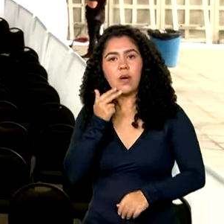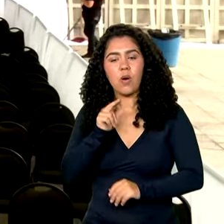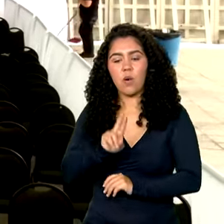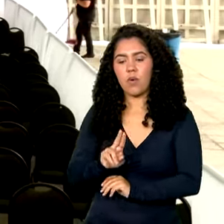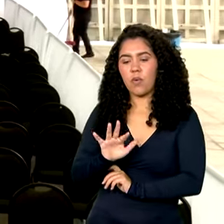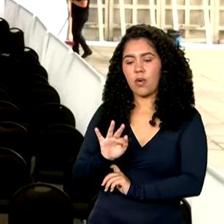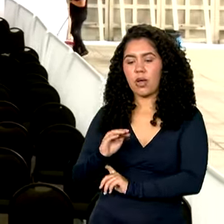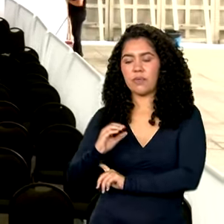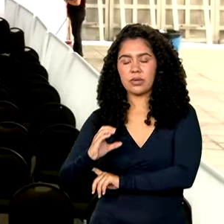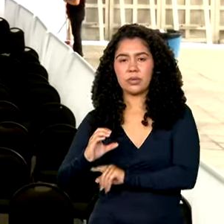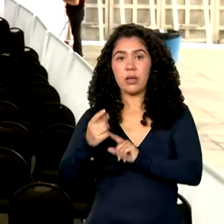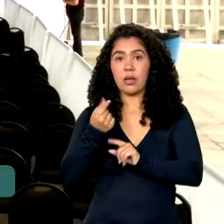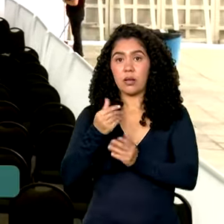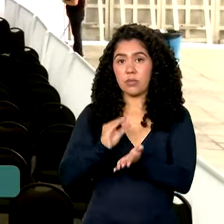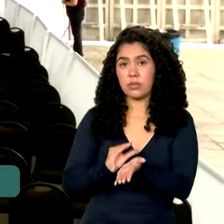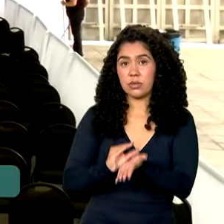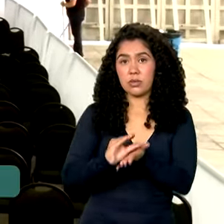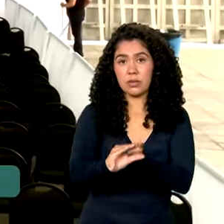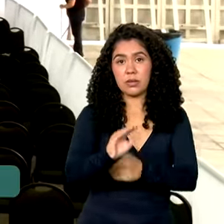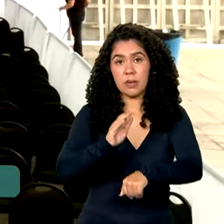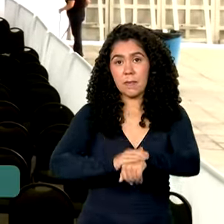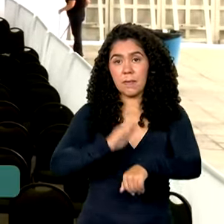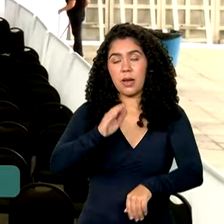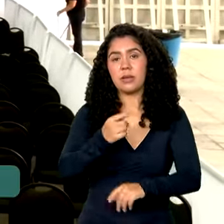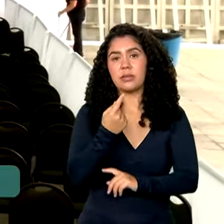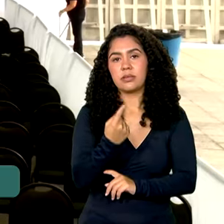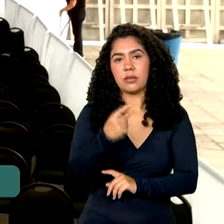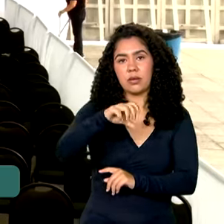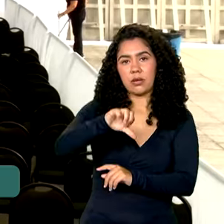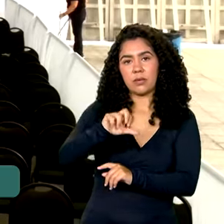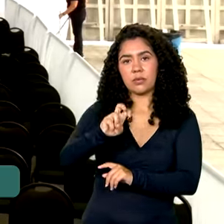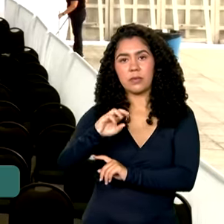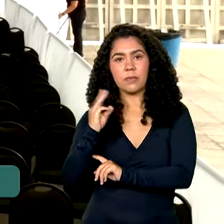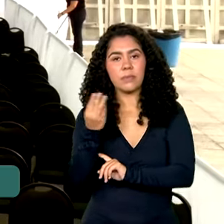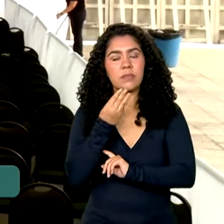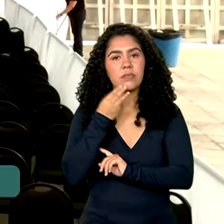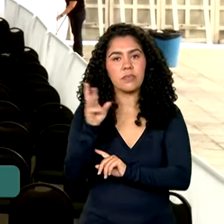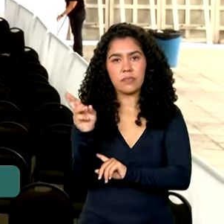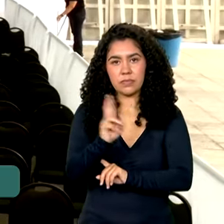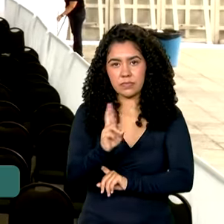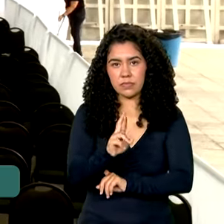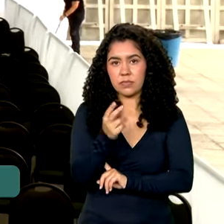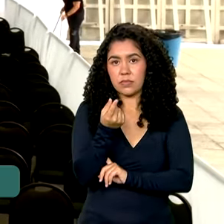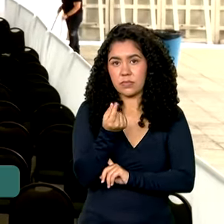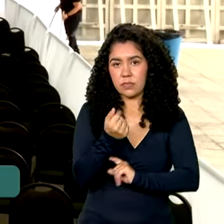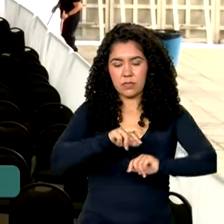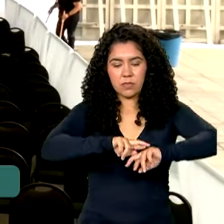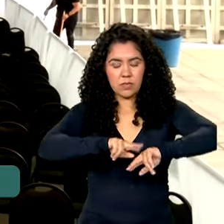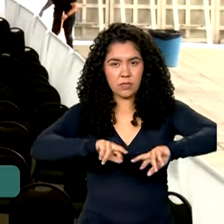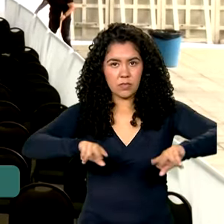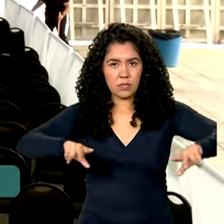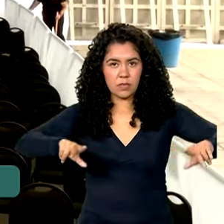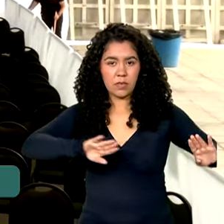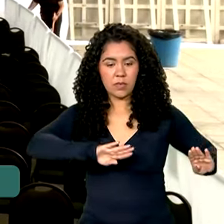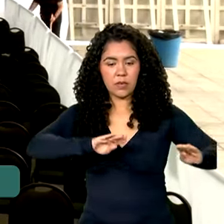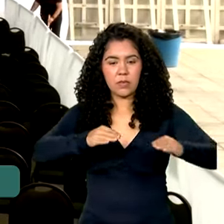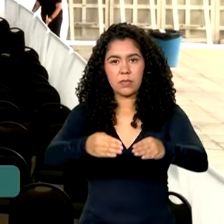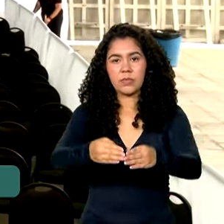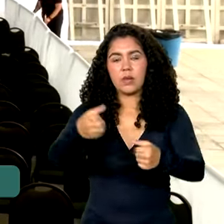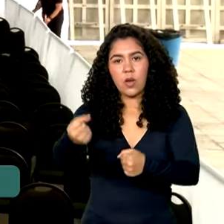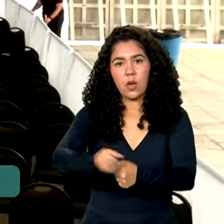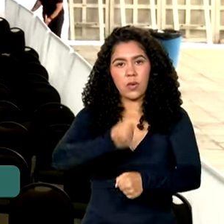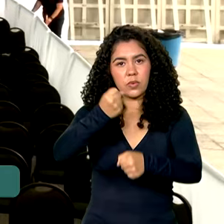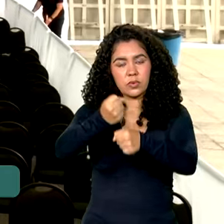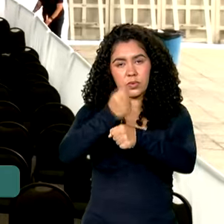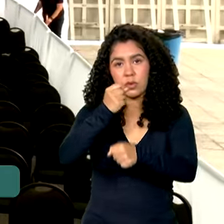previsto um investimento de mais de 195 milhões de reais. Os recursos serão direcionados para a construção